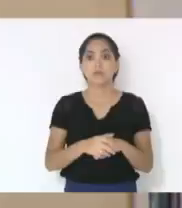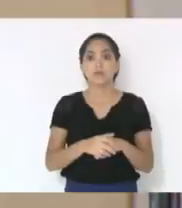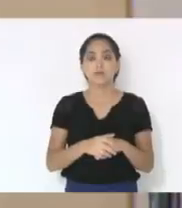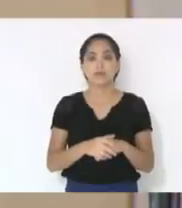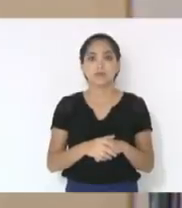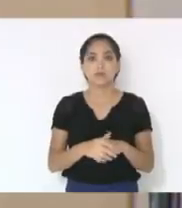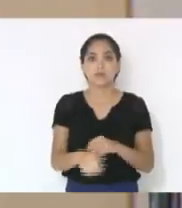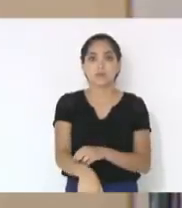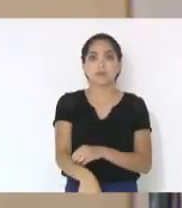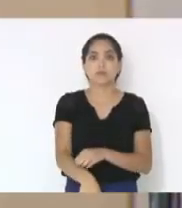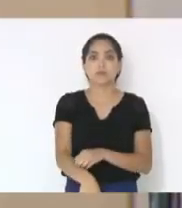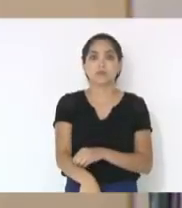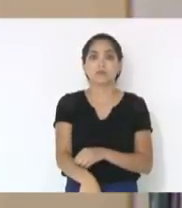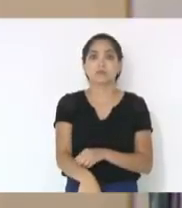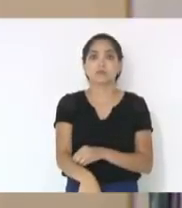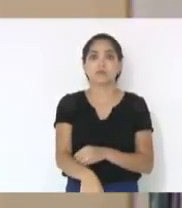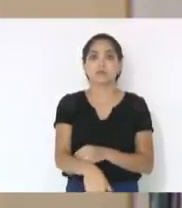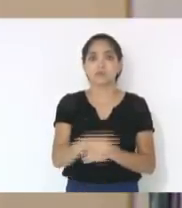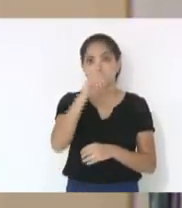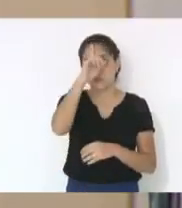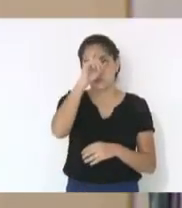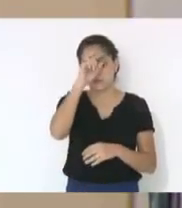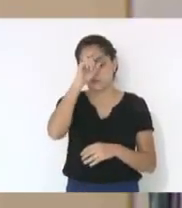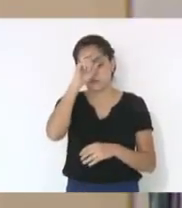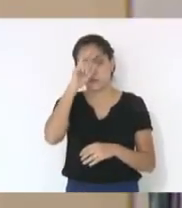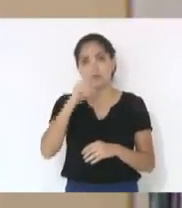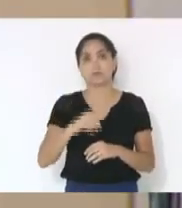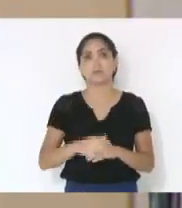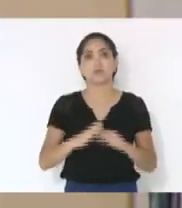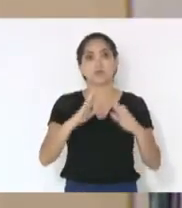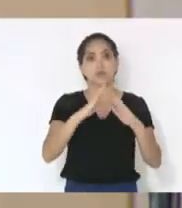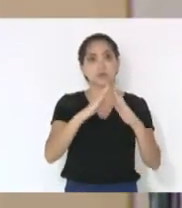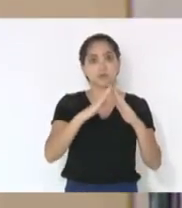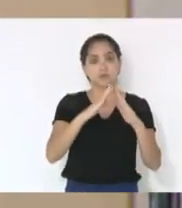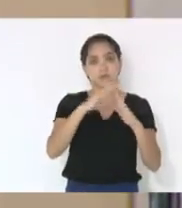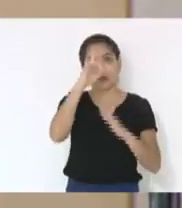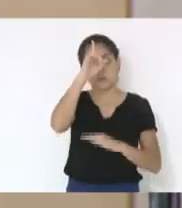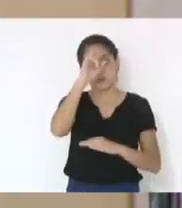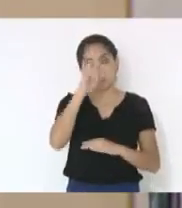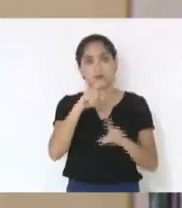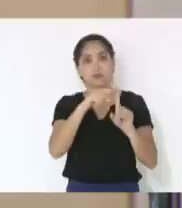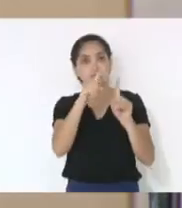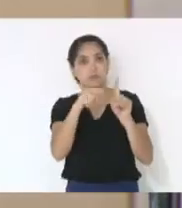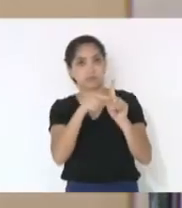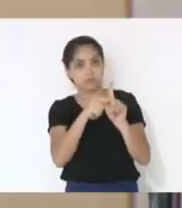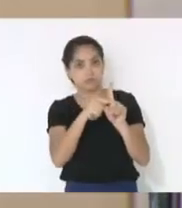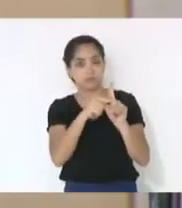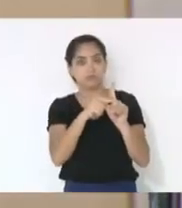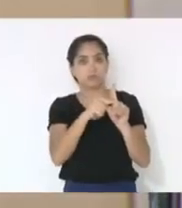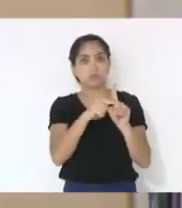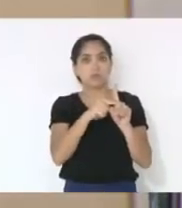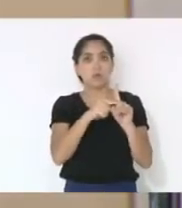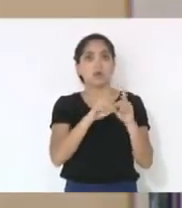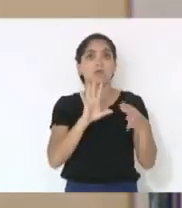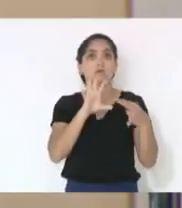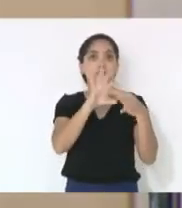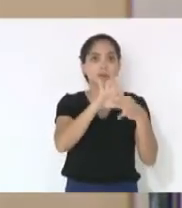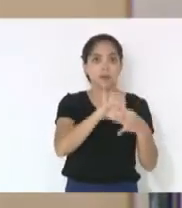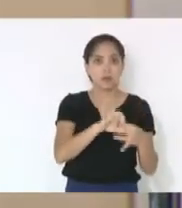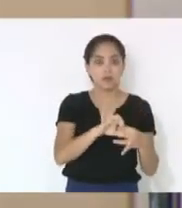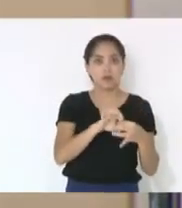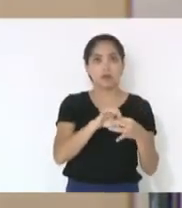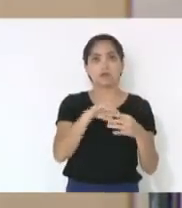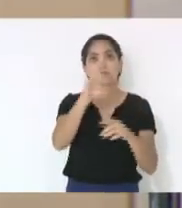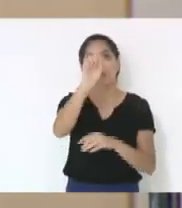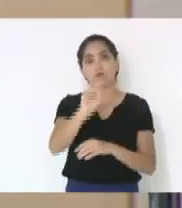nos hospitais e maternidades públicas estaduais ou conveniados com o Sistema Único de Saúde, o SUS,